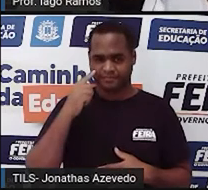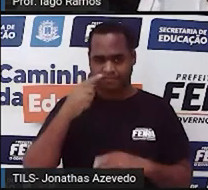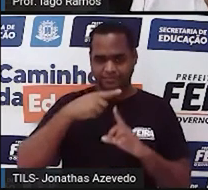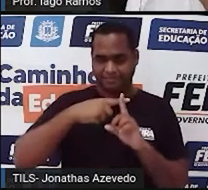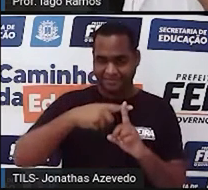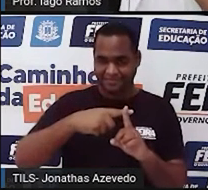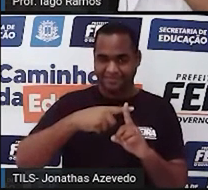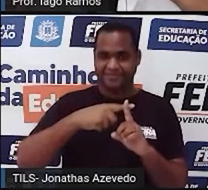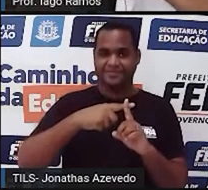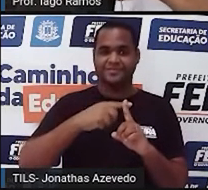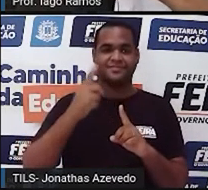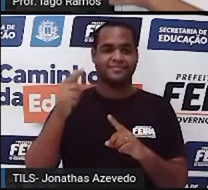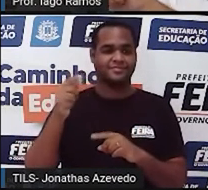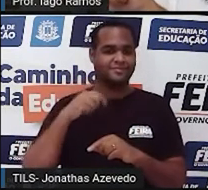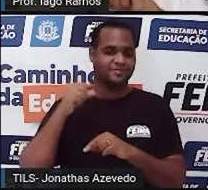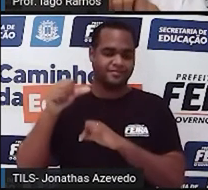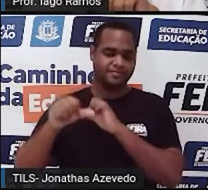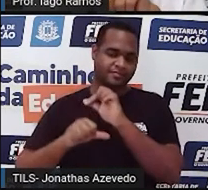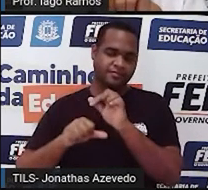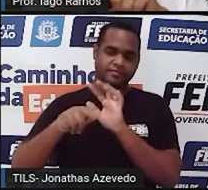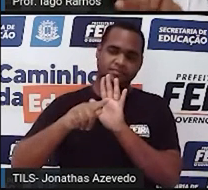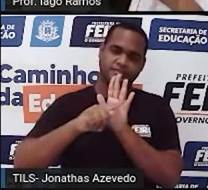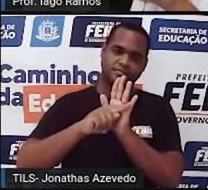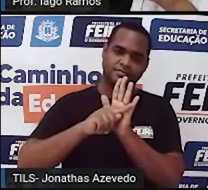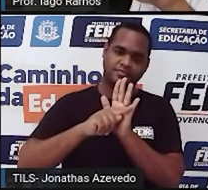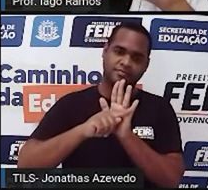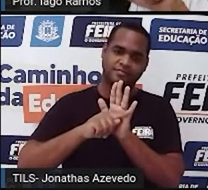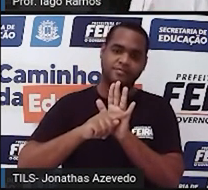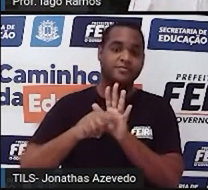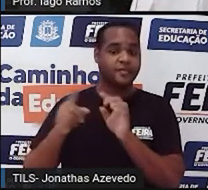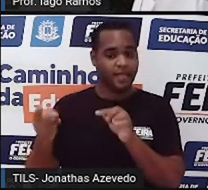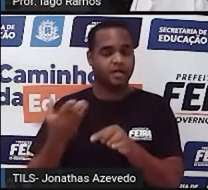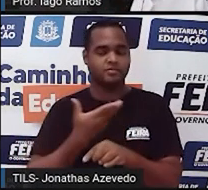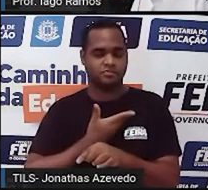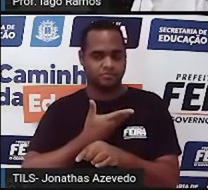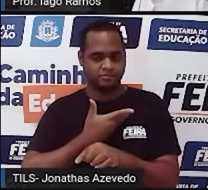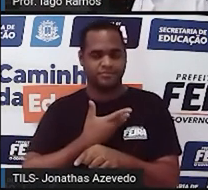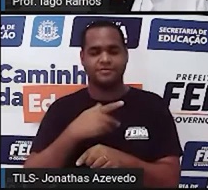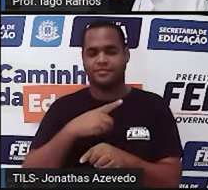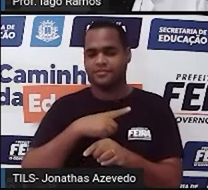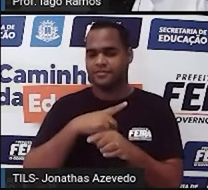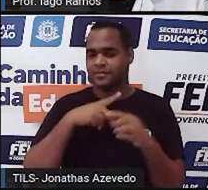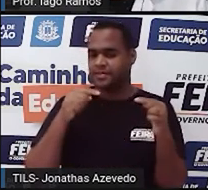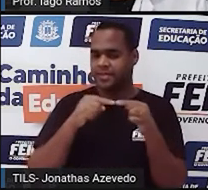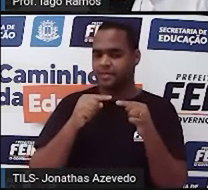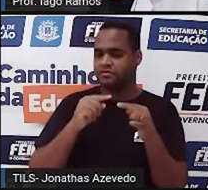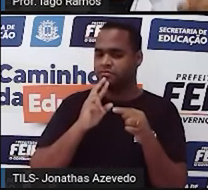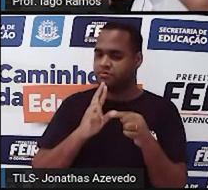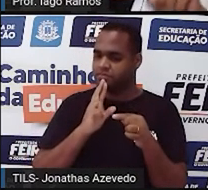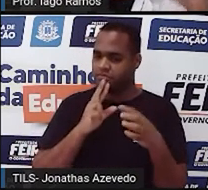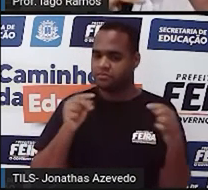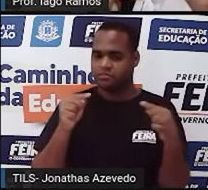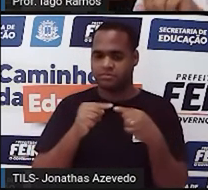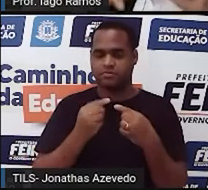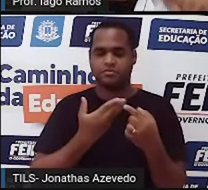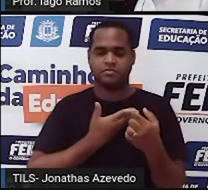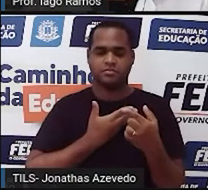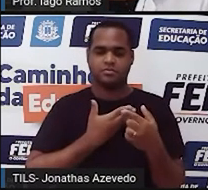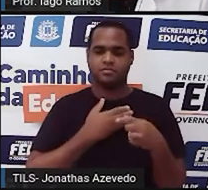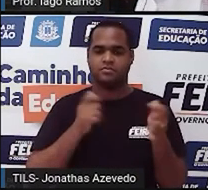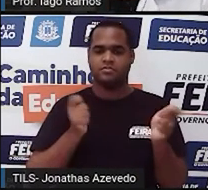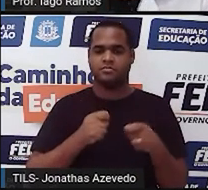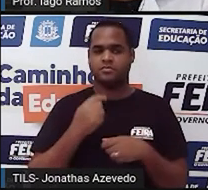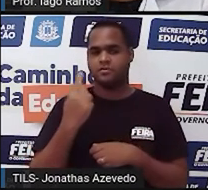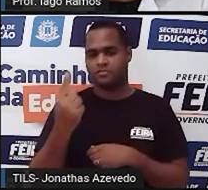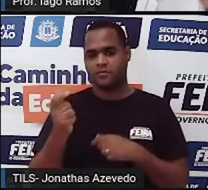e a subtração são amigas, né? São operações que são amigas. Uma ajuda a